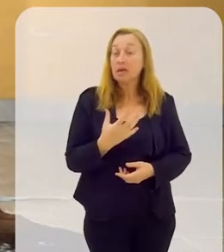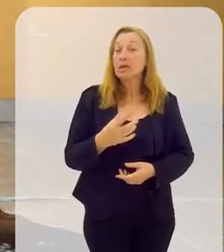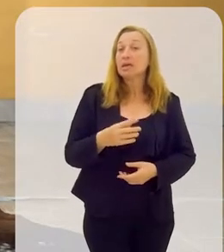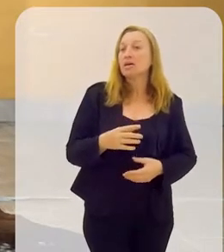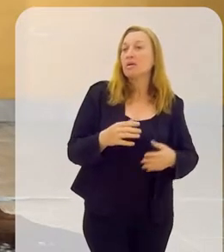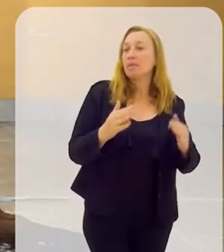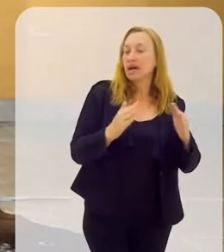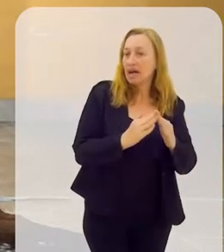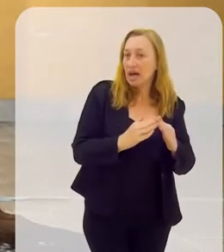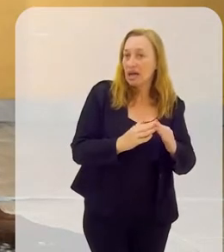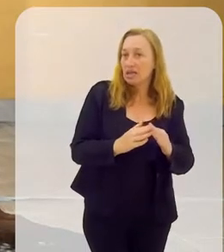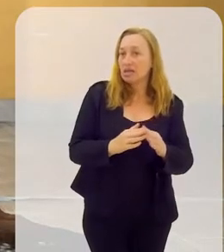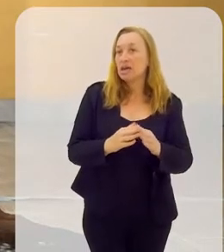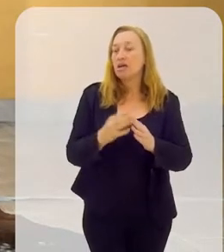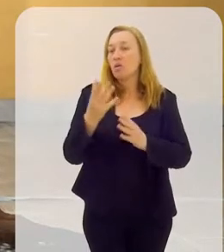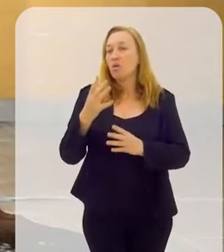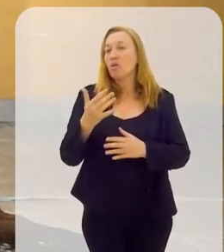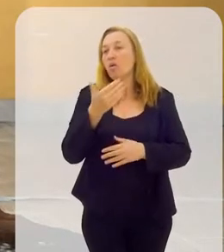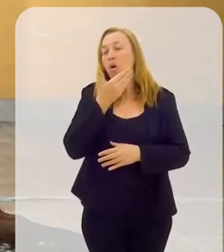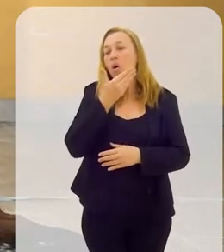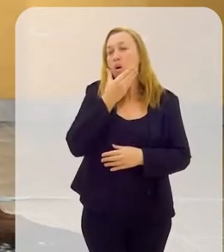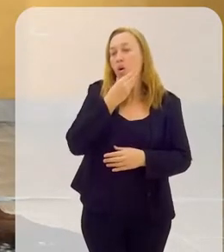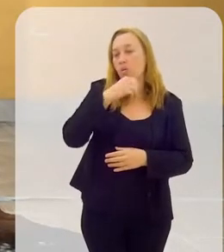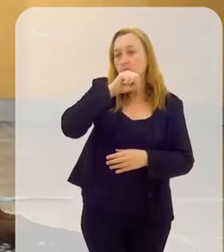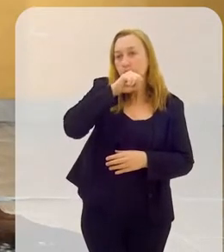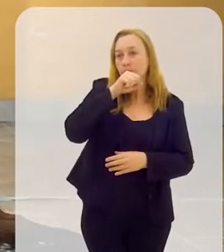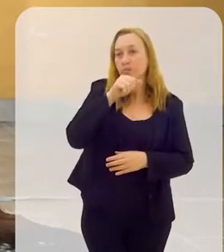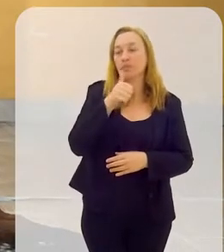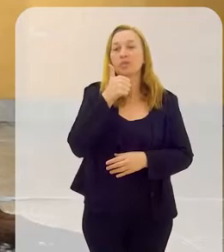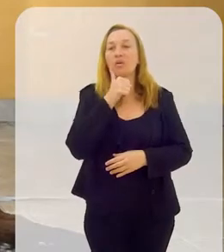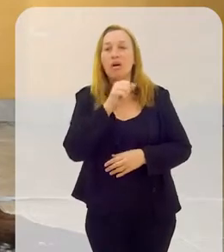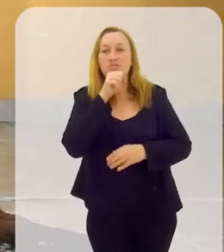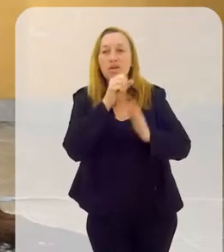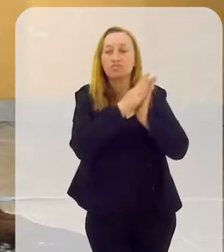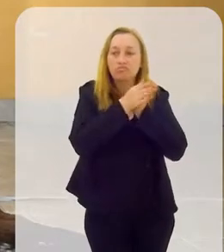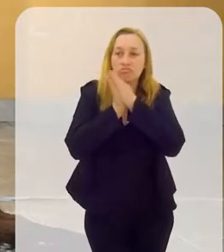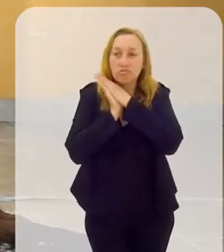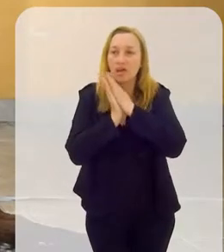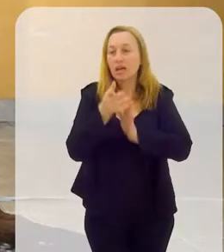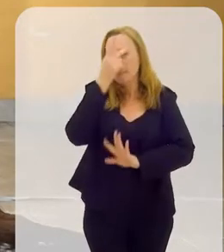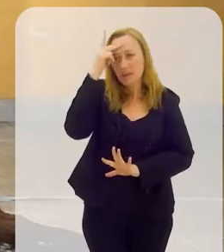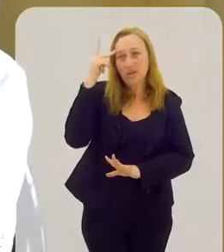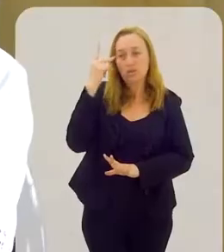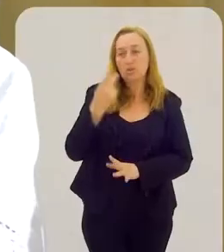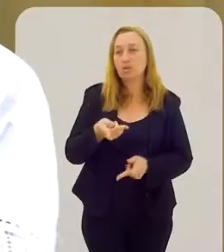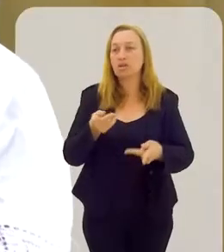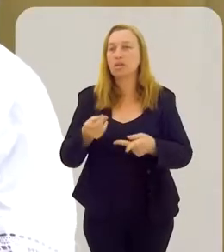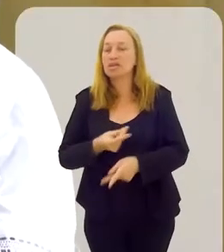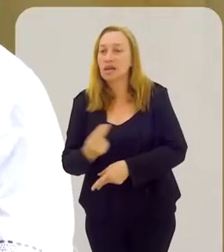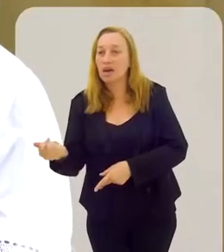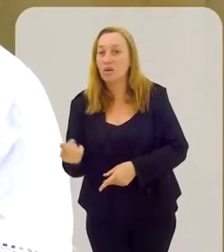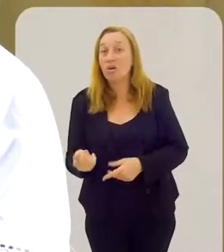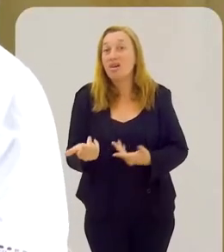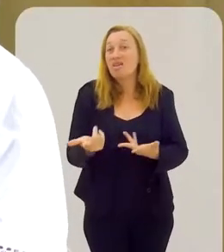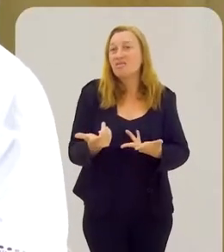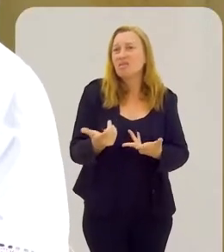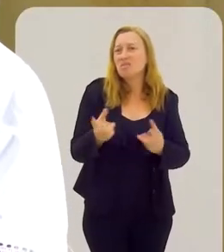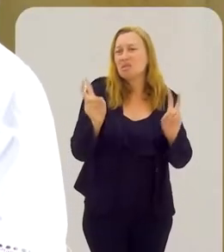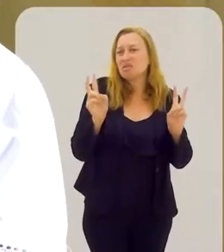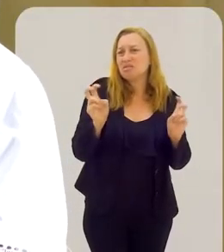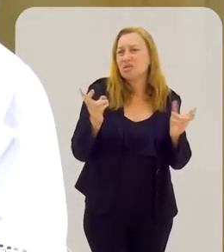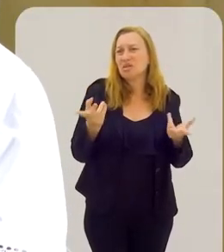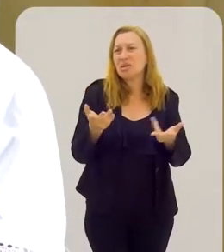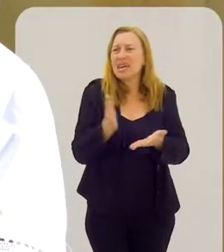nem para a casa, nem para o Baba Lorixá ou a Yalorixá e nem para a pessoa que saiu. Fica uma situação